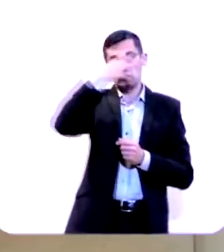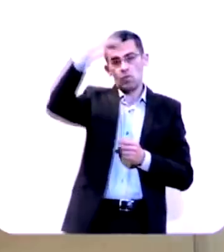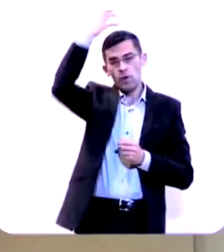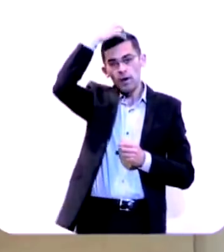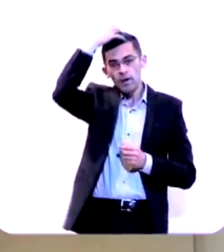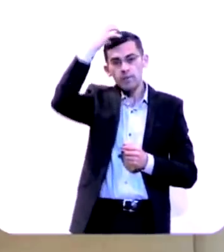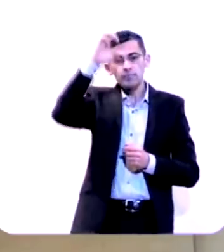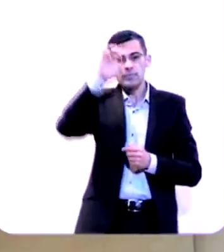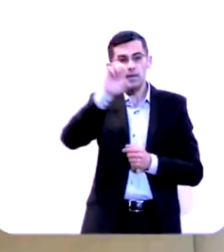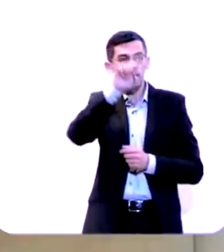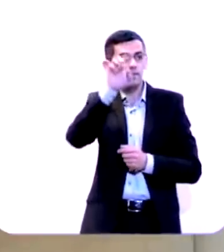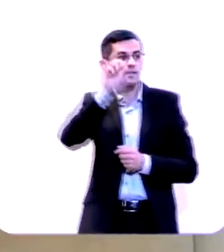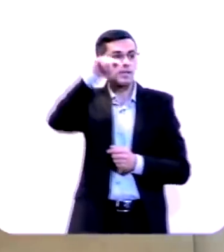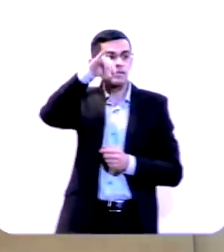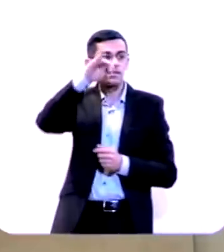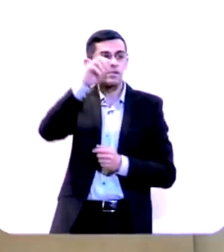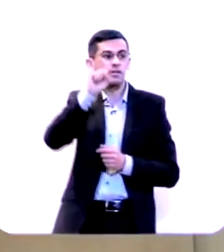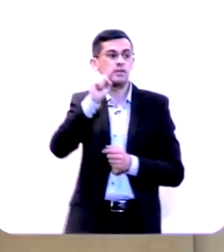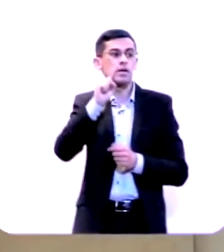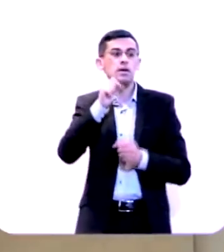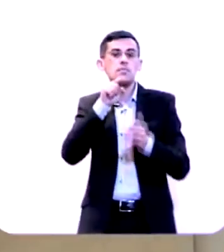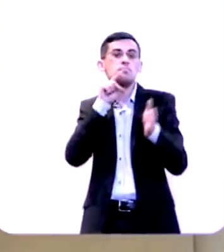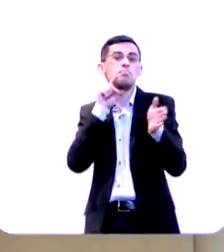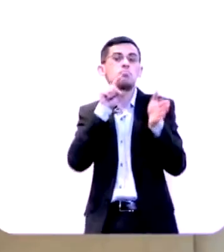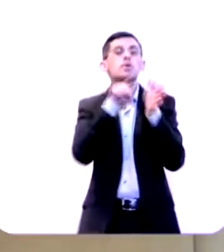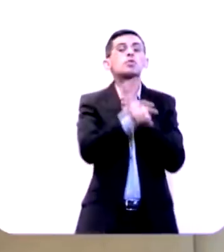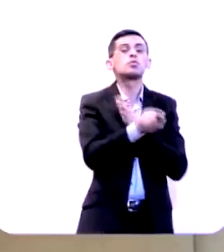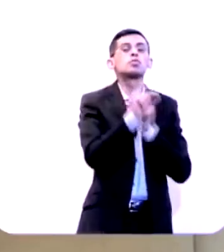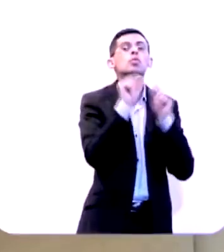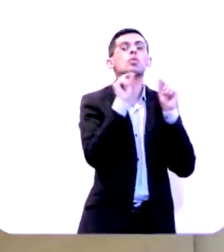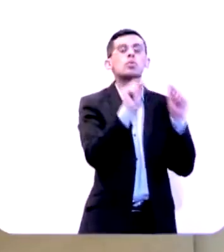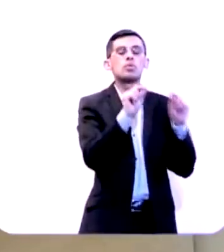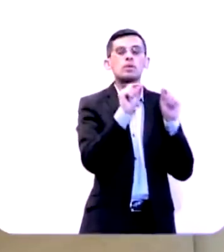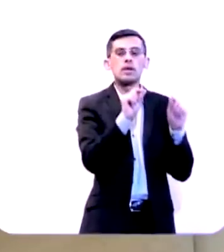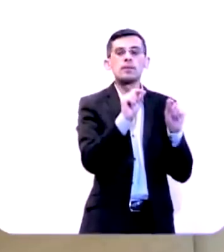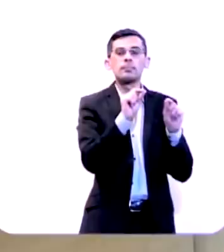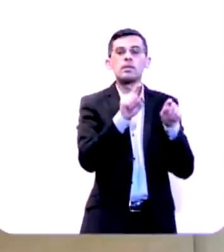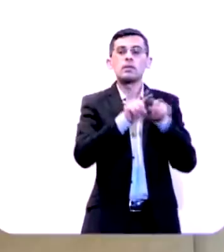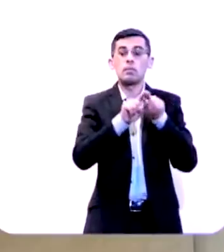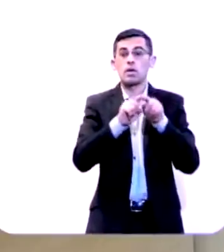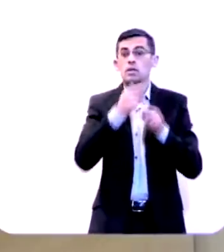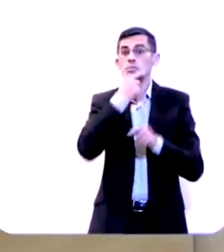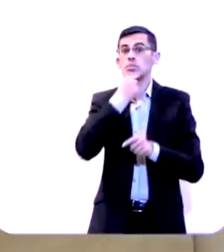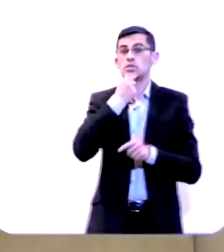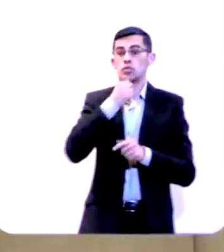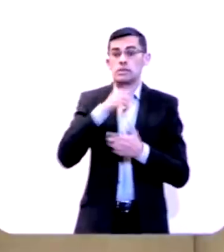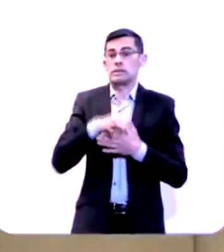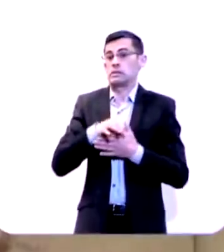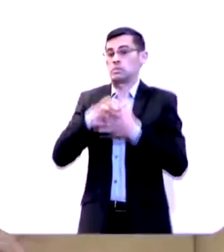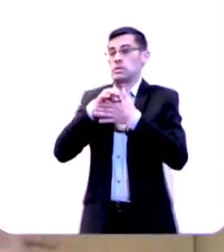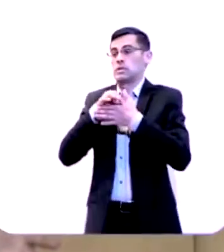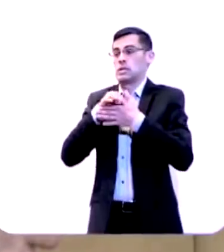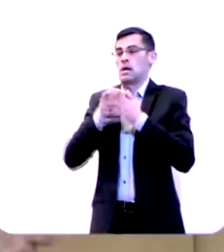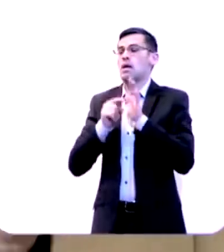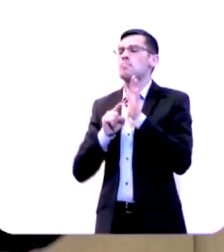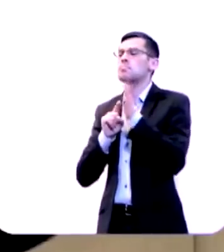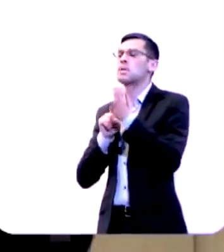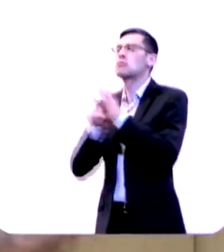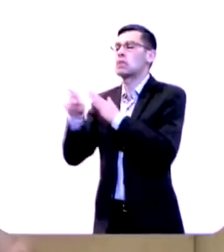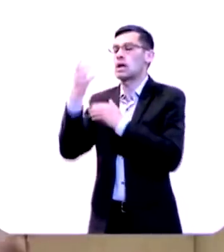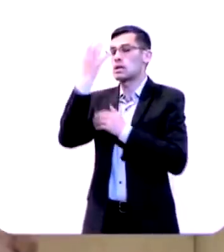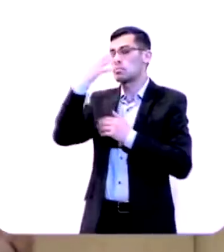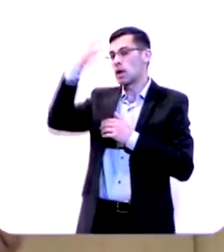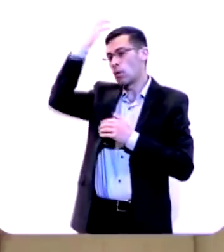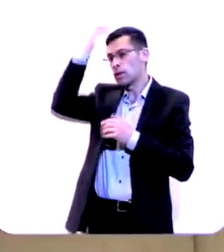Ezequias perguntou, mandou os seus emissários, mandou os seus embaixadores perguntarem a Senaquerib